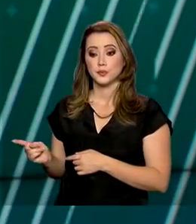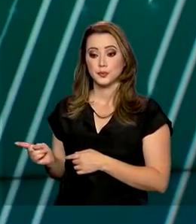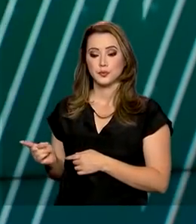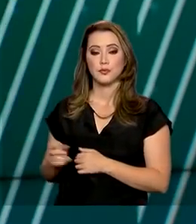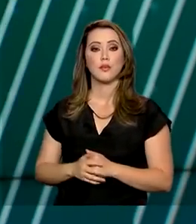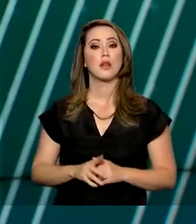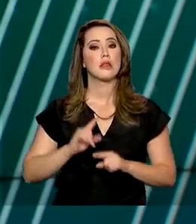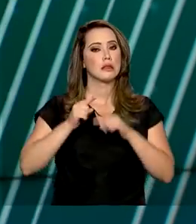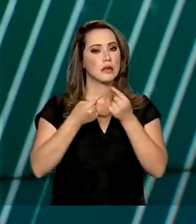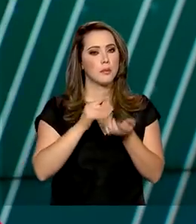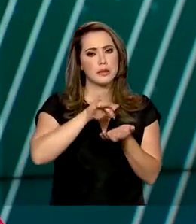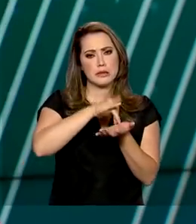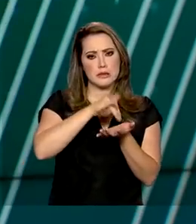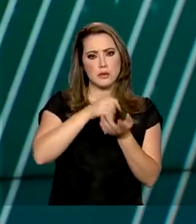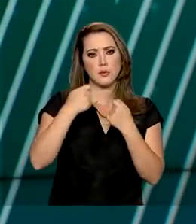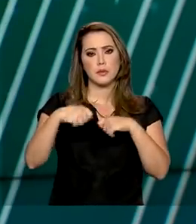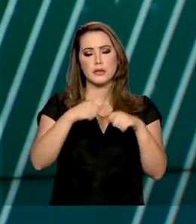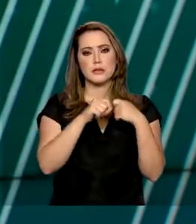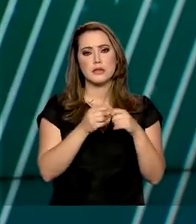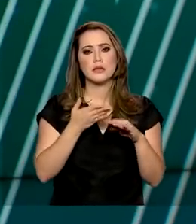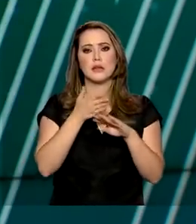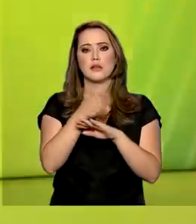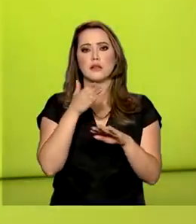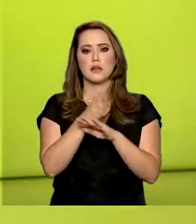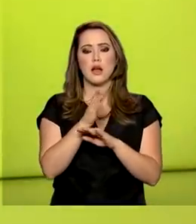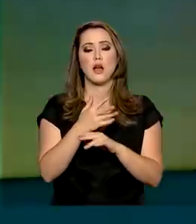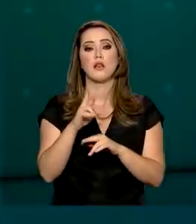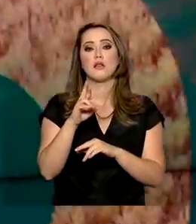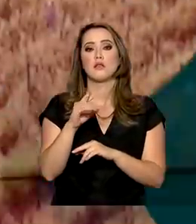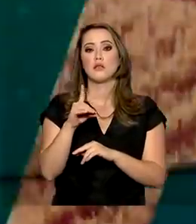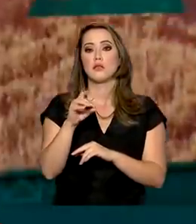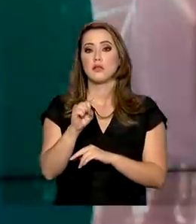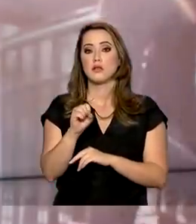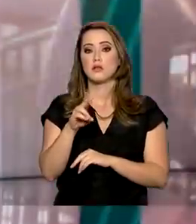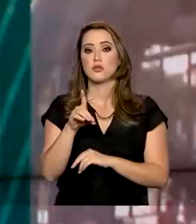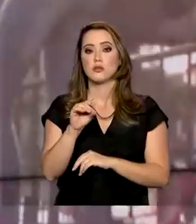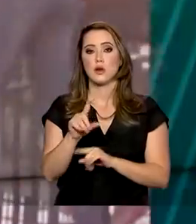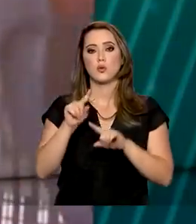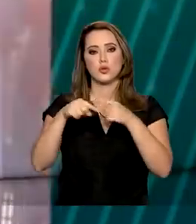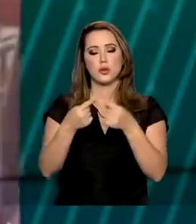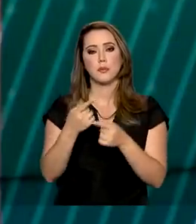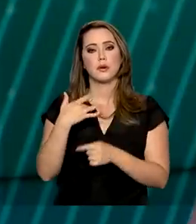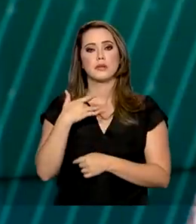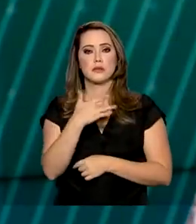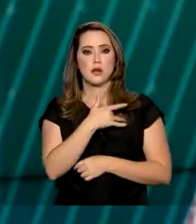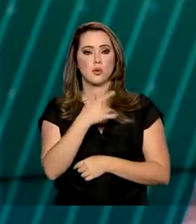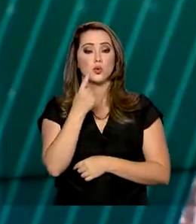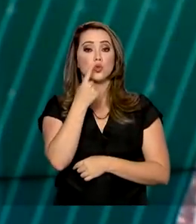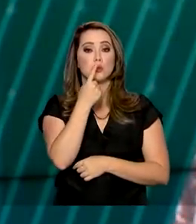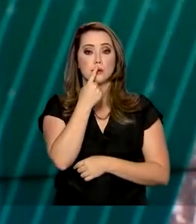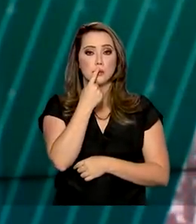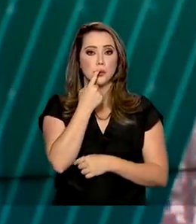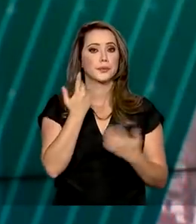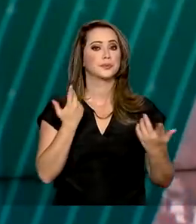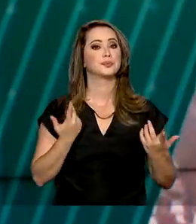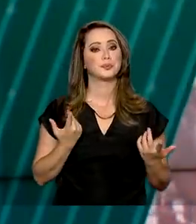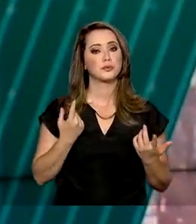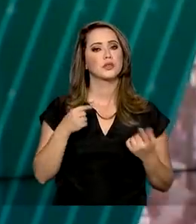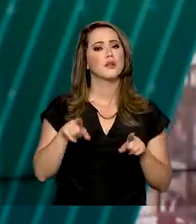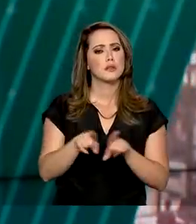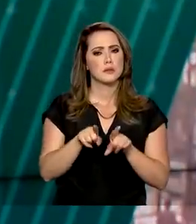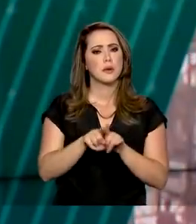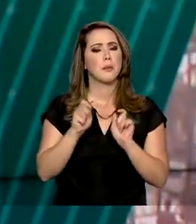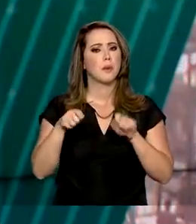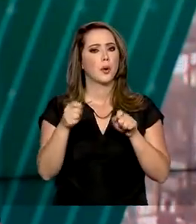Depois de se cadastrar, é preciso fazer o login, clicar em Rede de Saúde e depois em Saúde Bucal. Você também pode procurar a